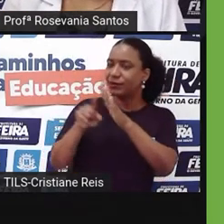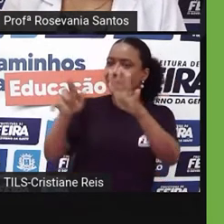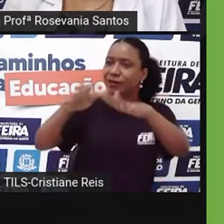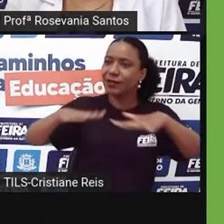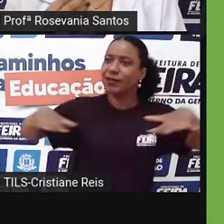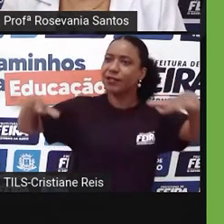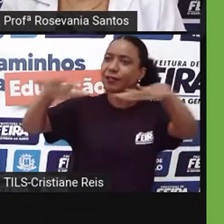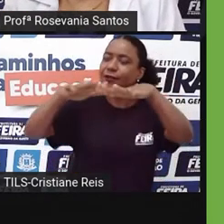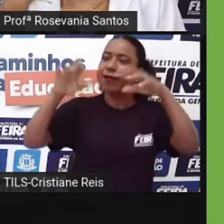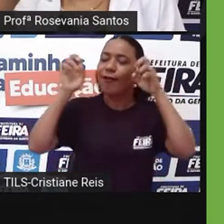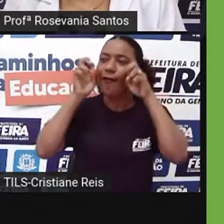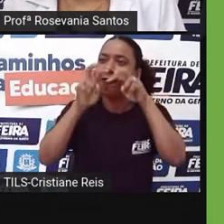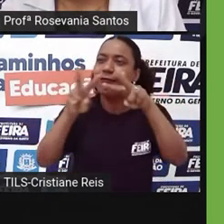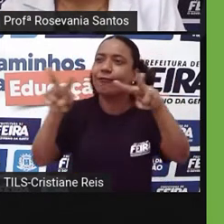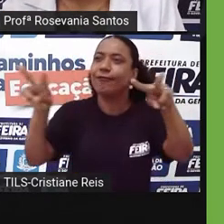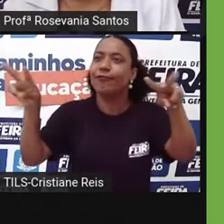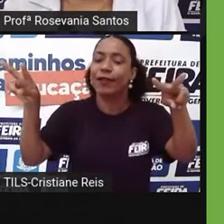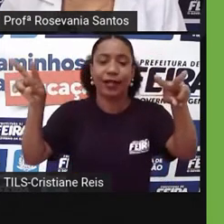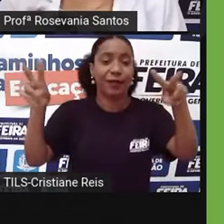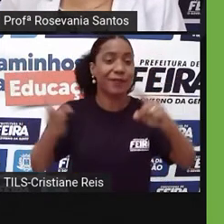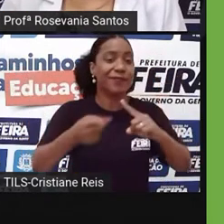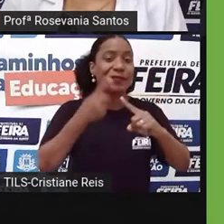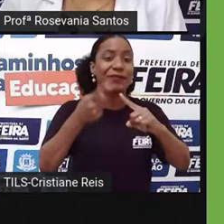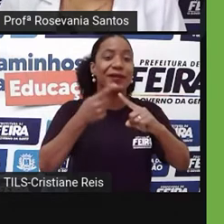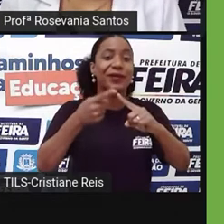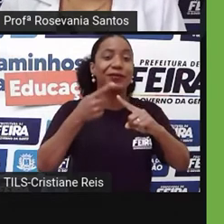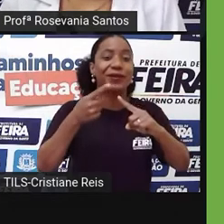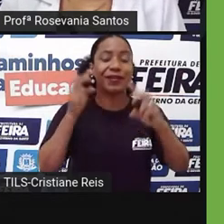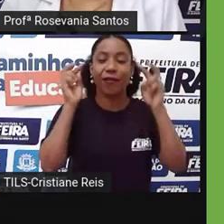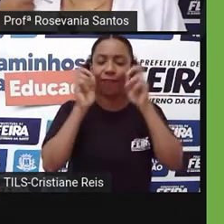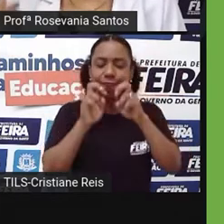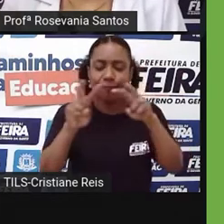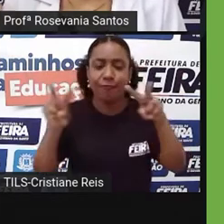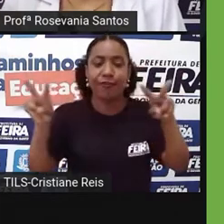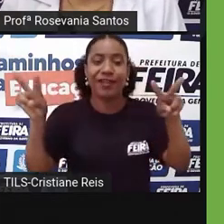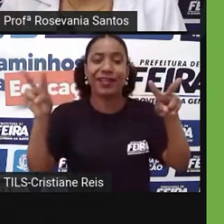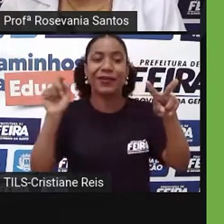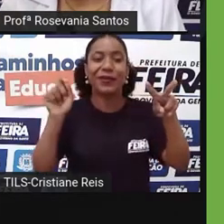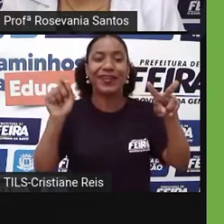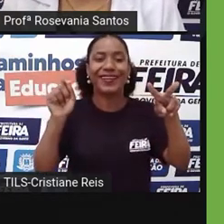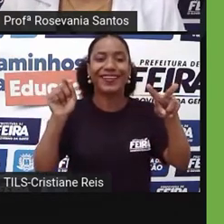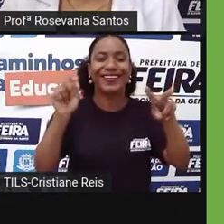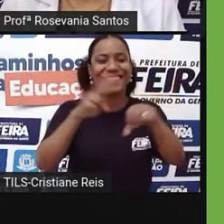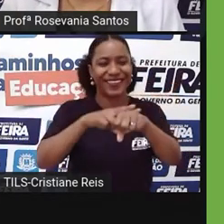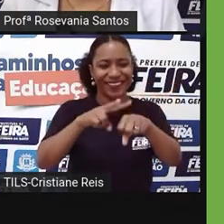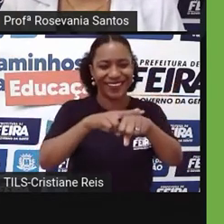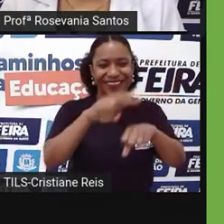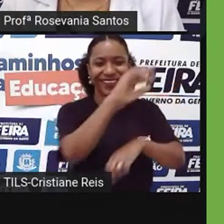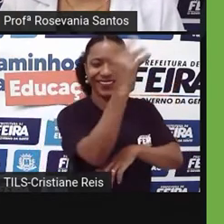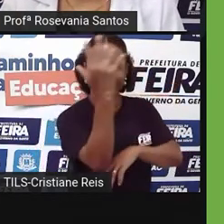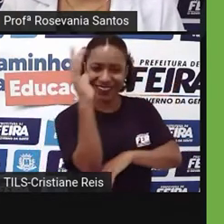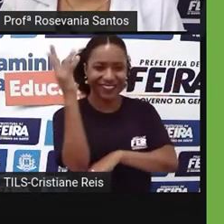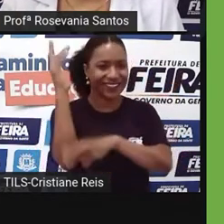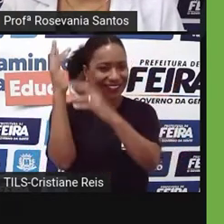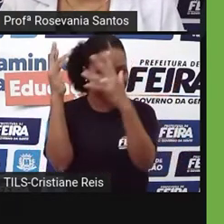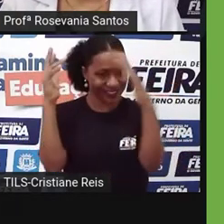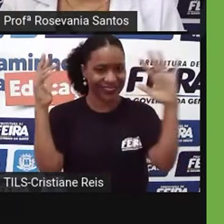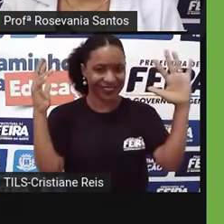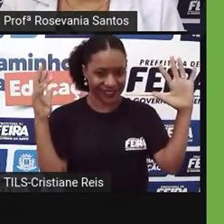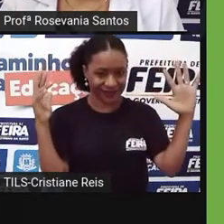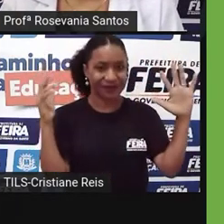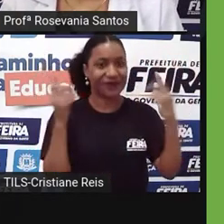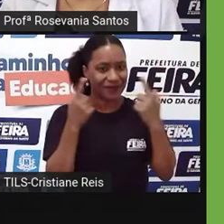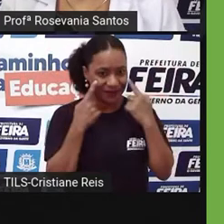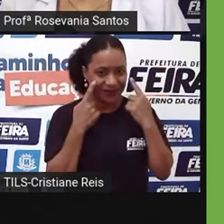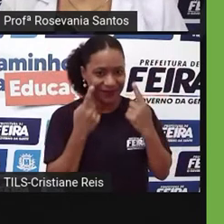dessa paisagem? A gente enxerga a vegetação. E essa vegetação, ela é justamente alimentada, né, ó, como eu falei pra